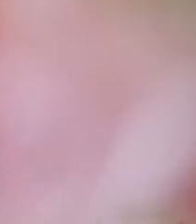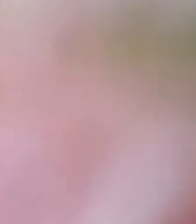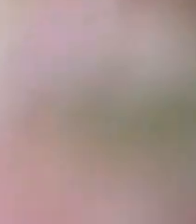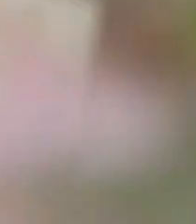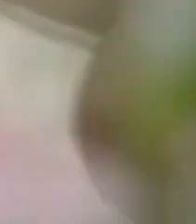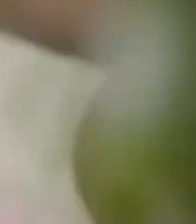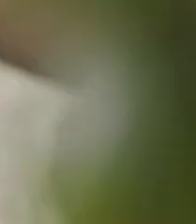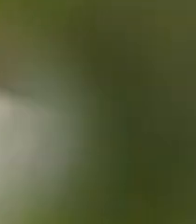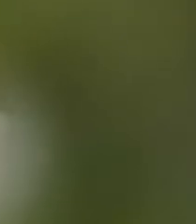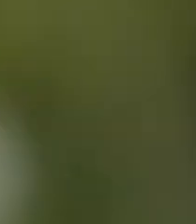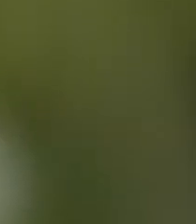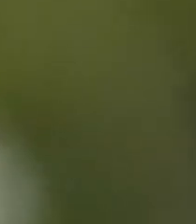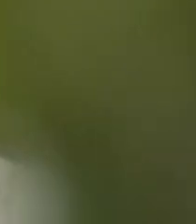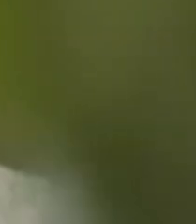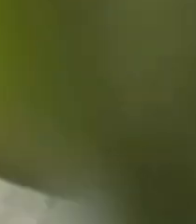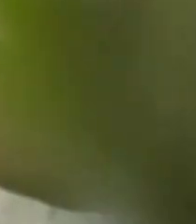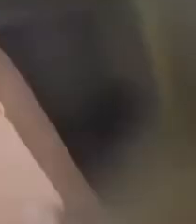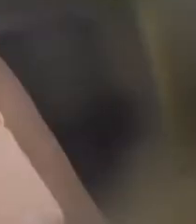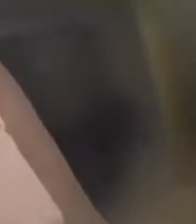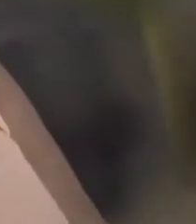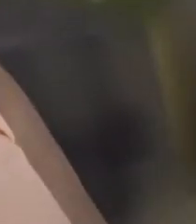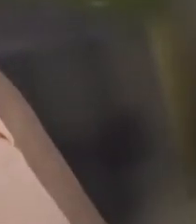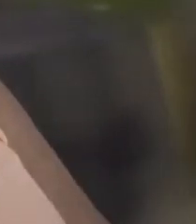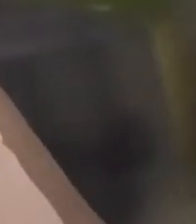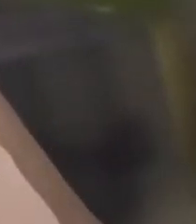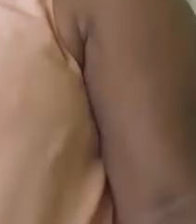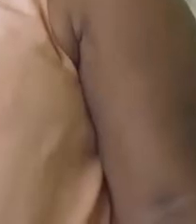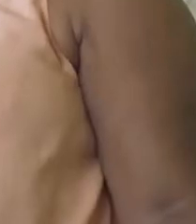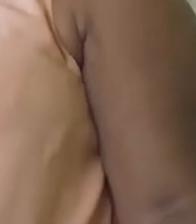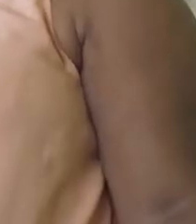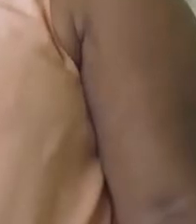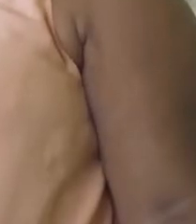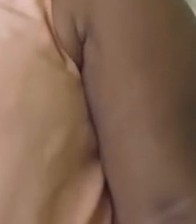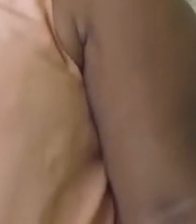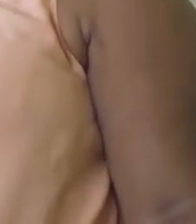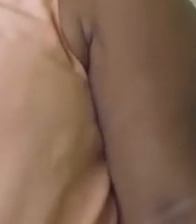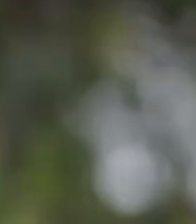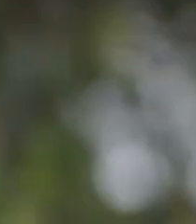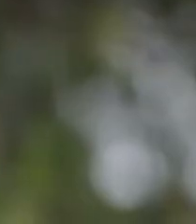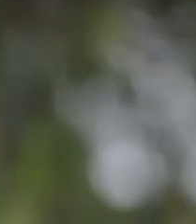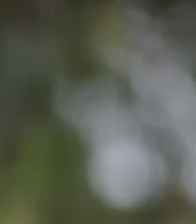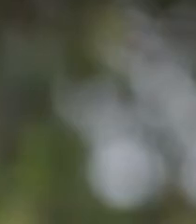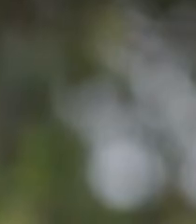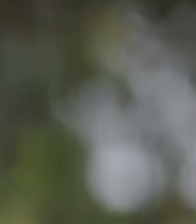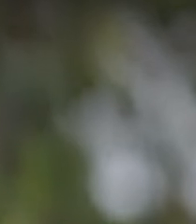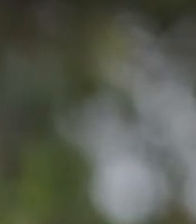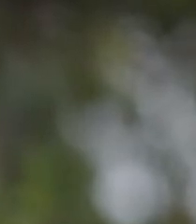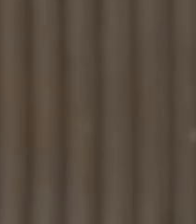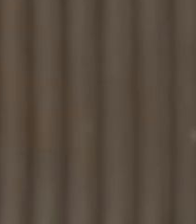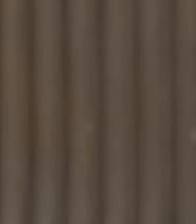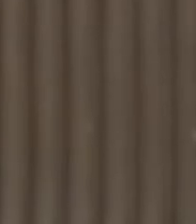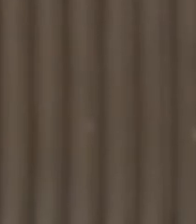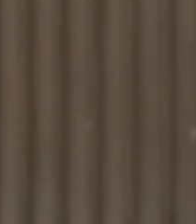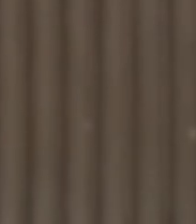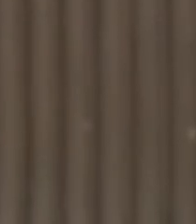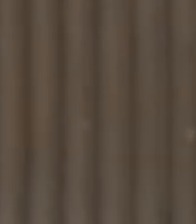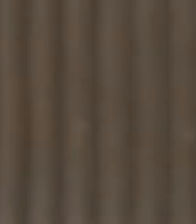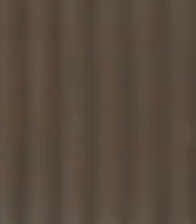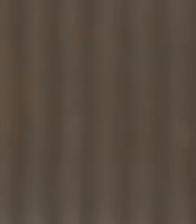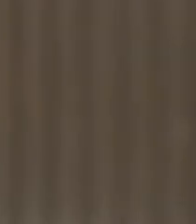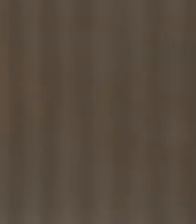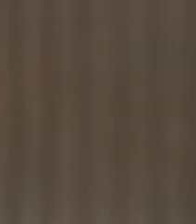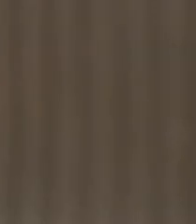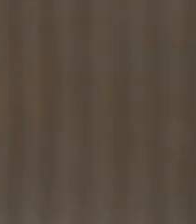Se eu estava com ele antes, por que na hora que ele mais precisou de um apoio, eu iria deixar? Com o apoio de todos, vamos acabar com a